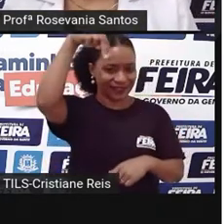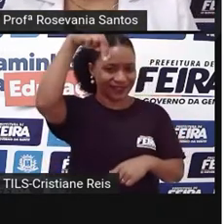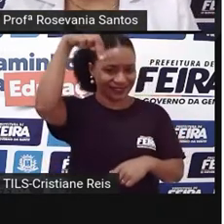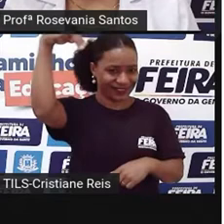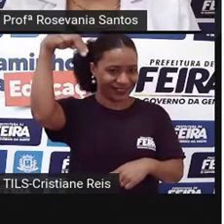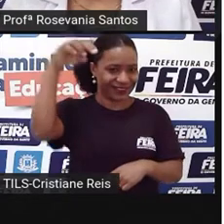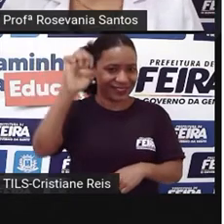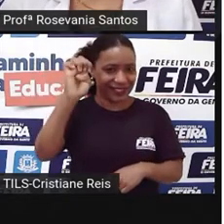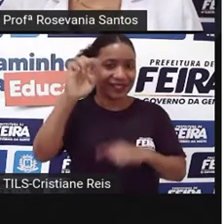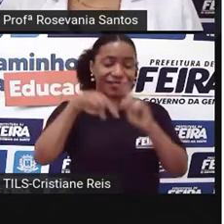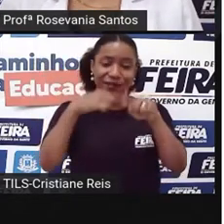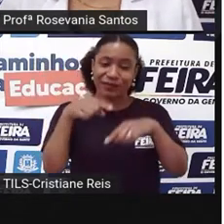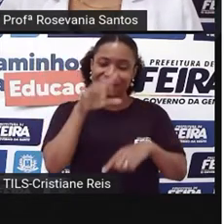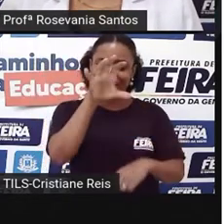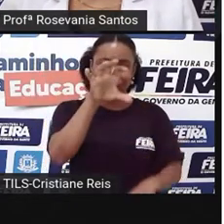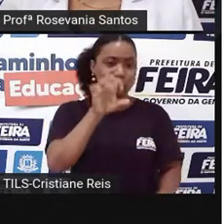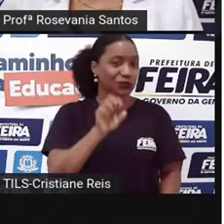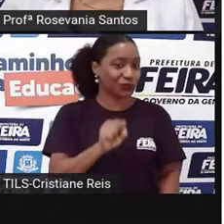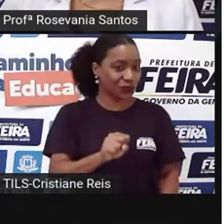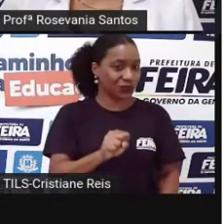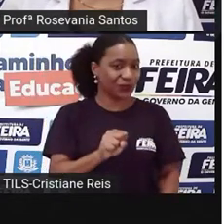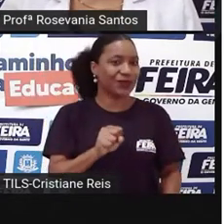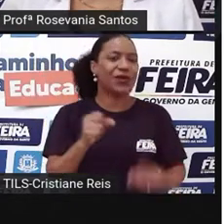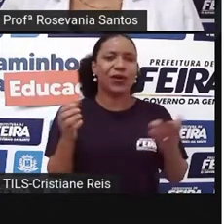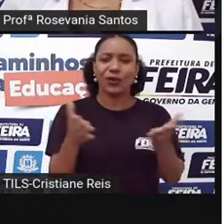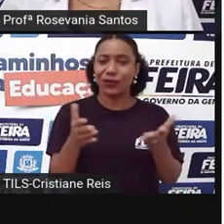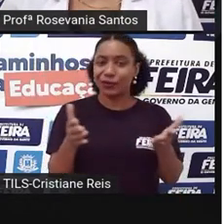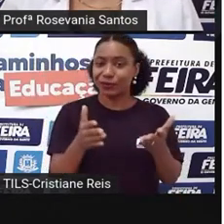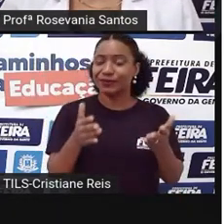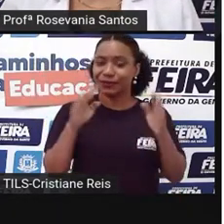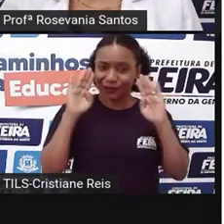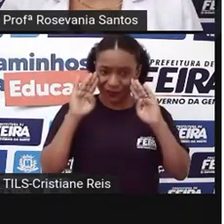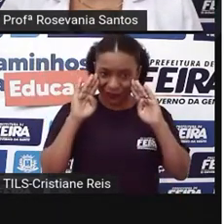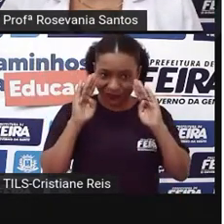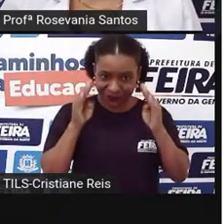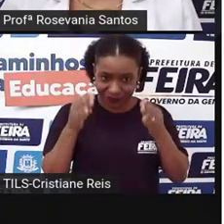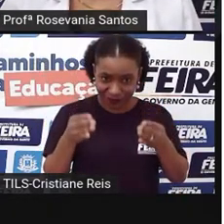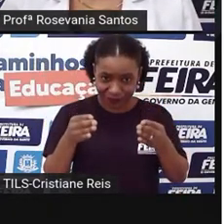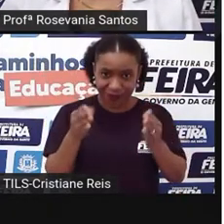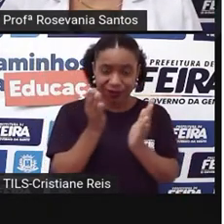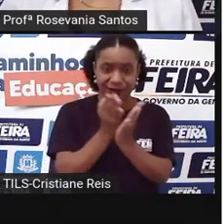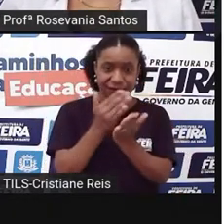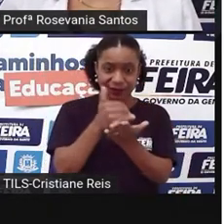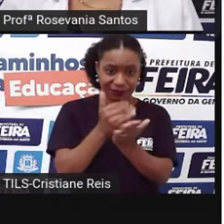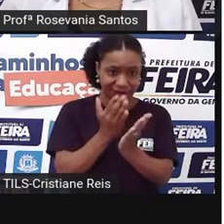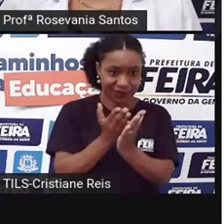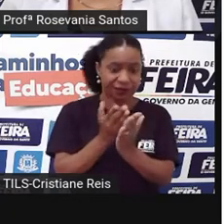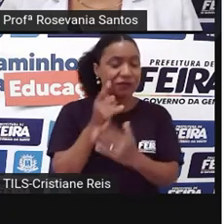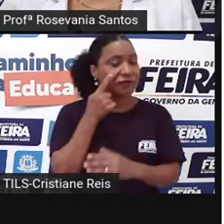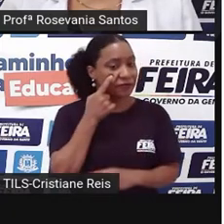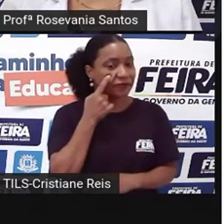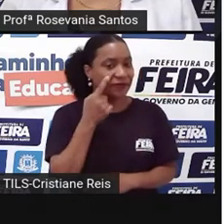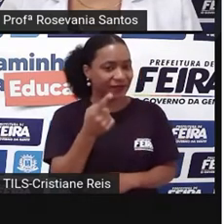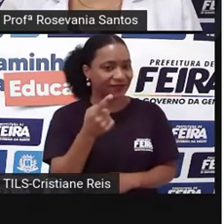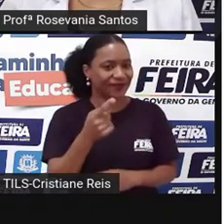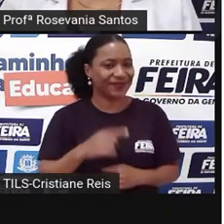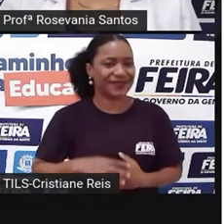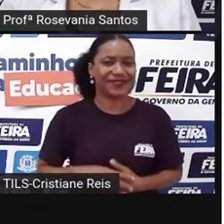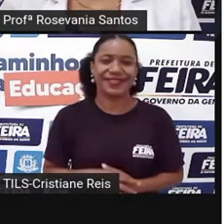vamos falar do Centro-Sul. Mas hoje vamos nos ater a essa divisãozinha aqui, tá vendo? Que é essa que nós vamos falar.